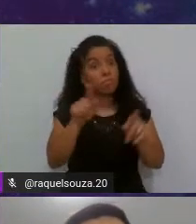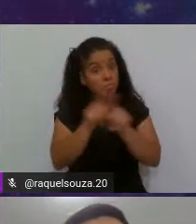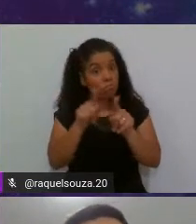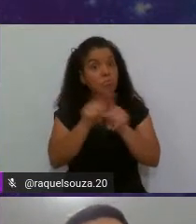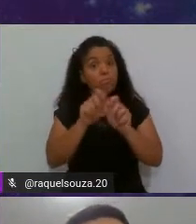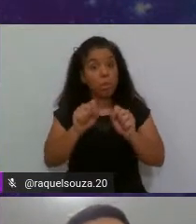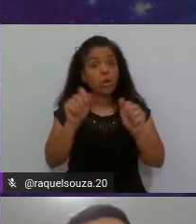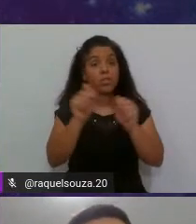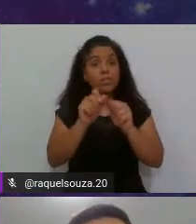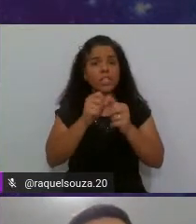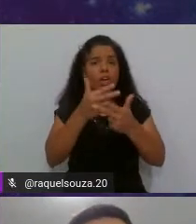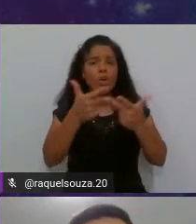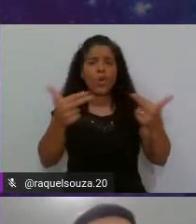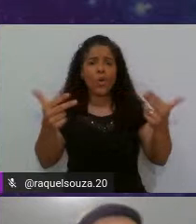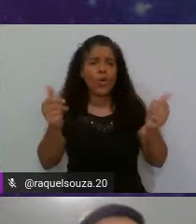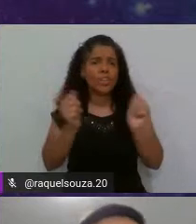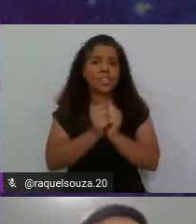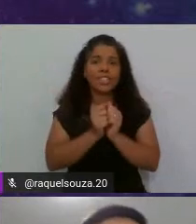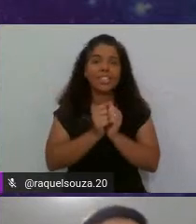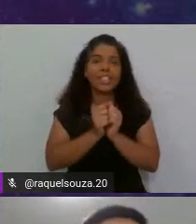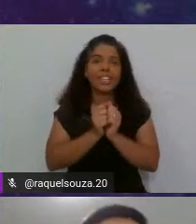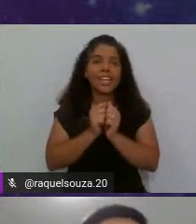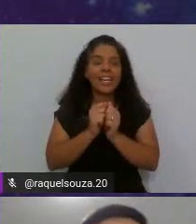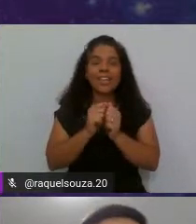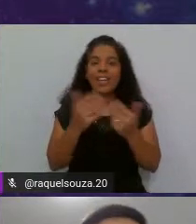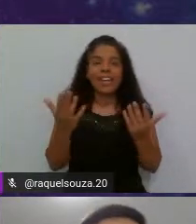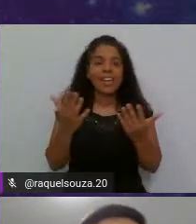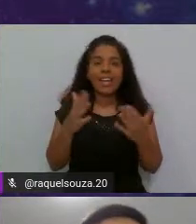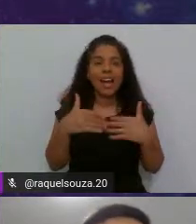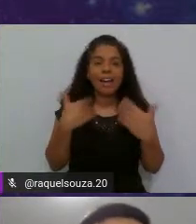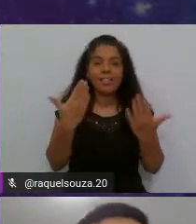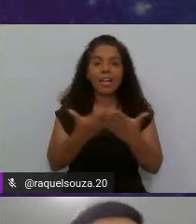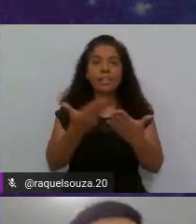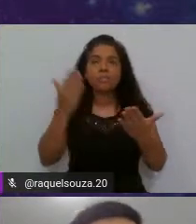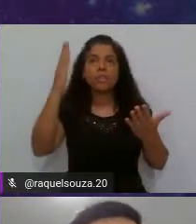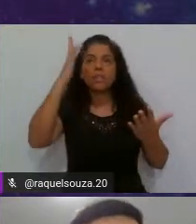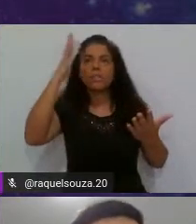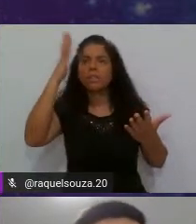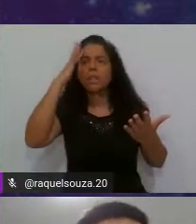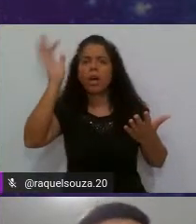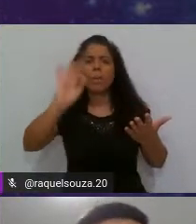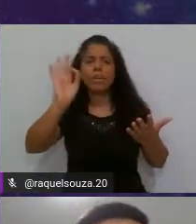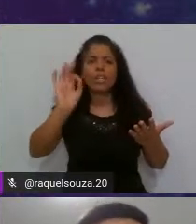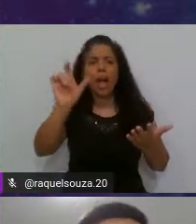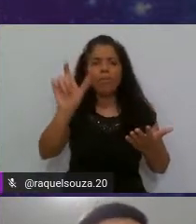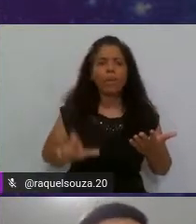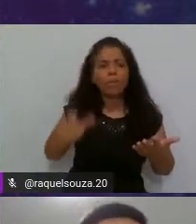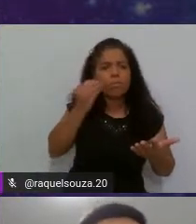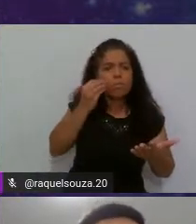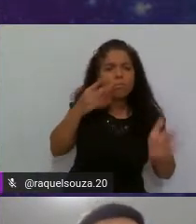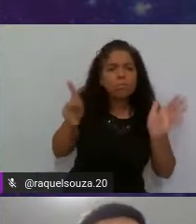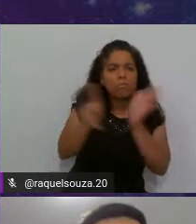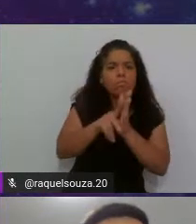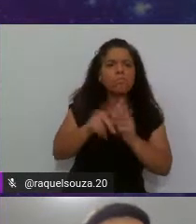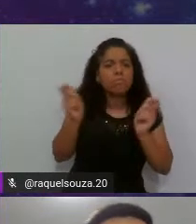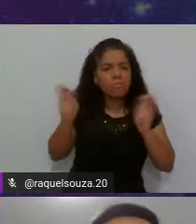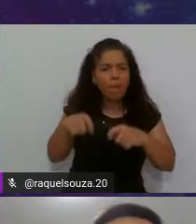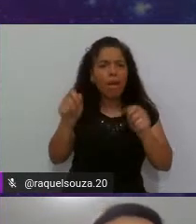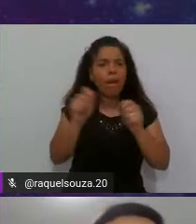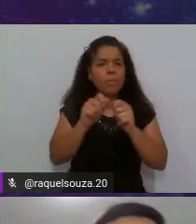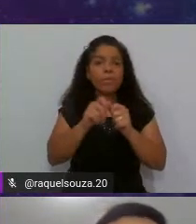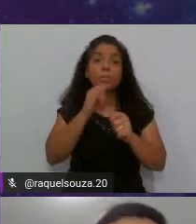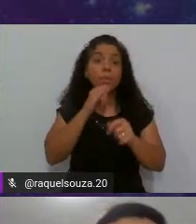coisas que até então não se imaginava que um tester pudesse fazer. Como, por exemplo,